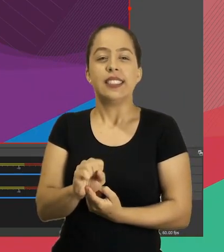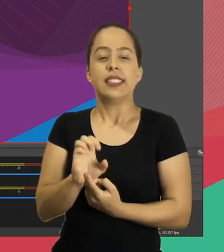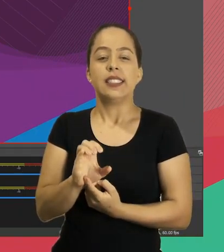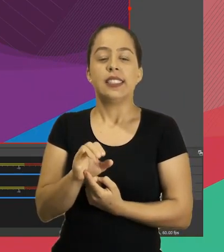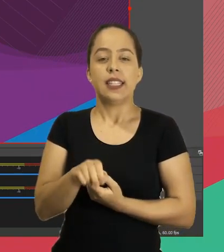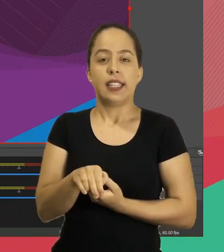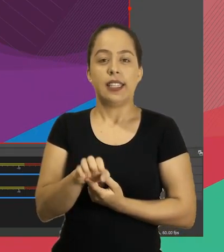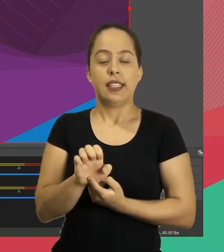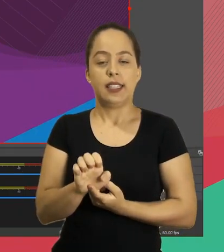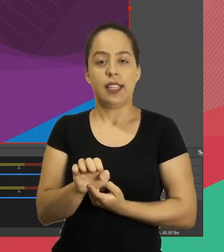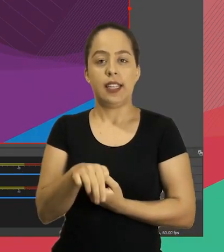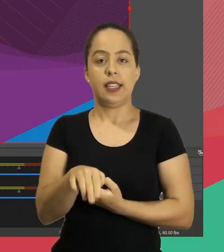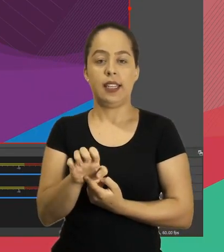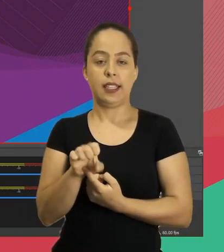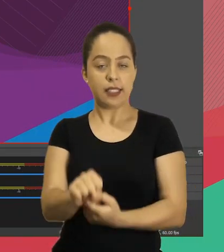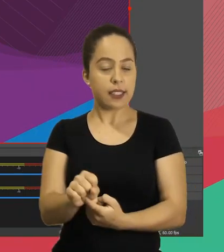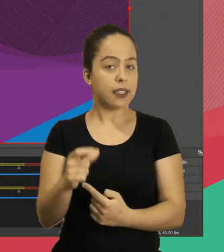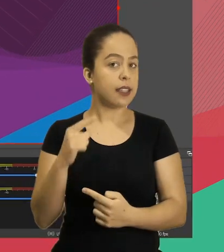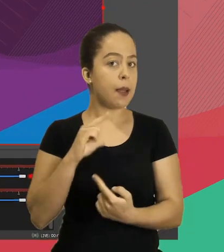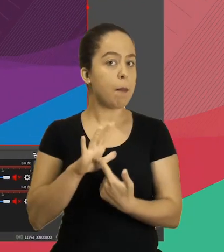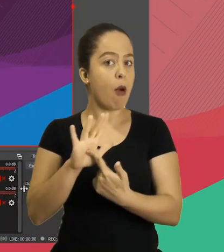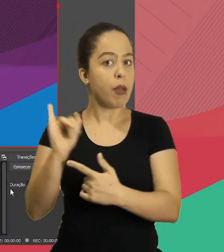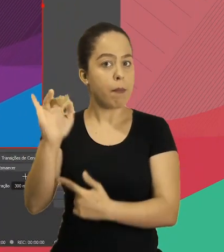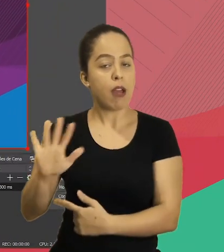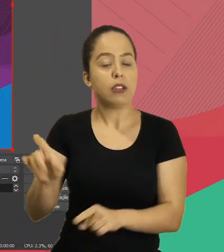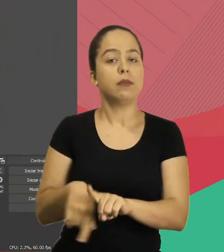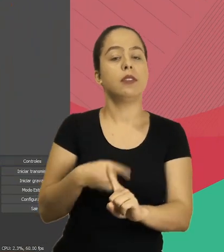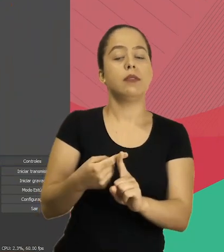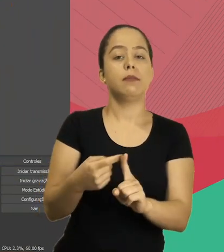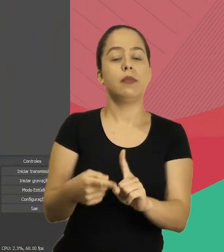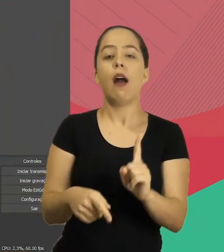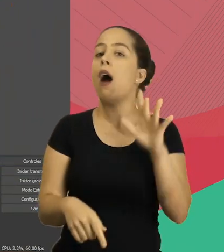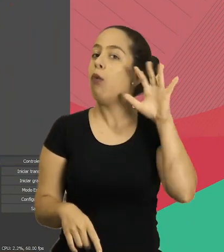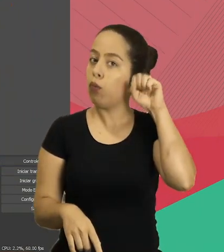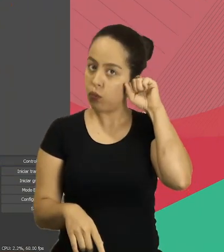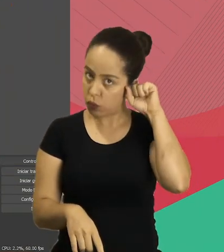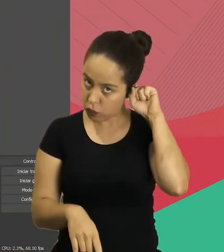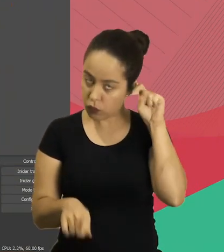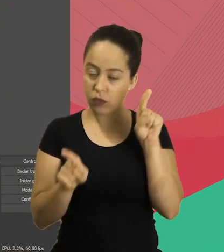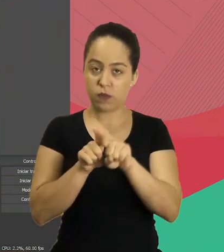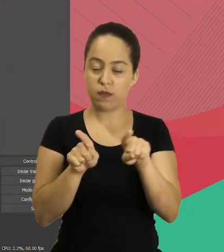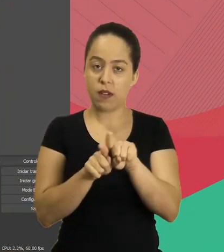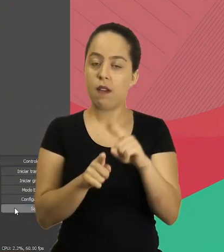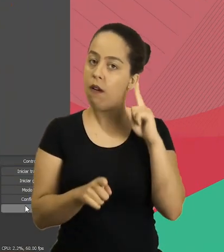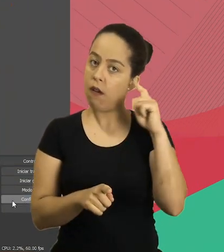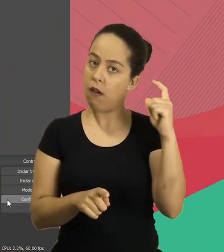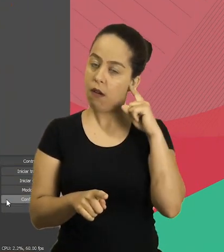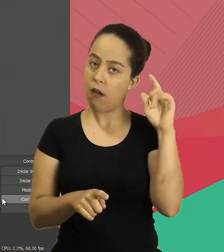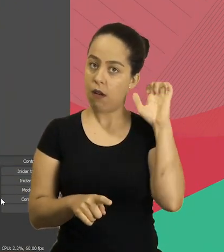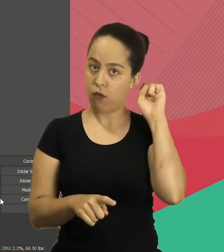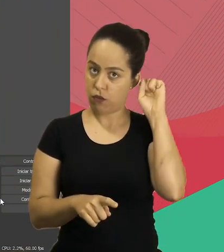o nosso painel de cenas, o painel de fontes, o painel de áudio,